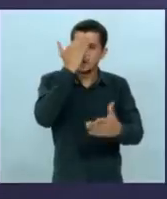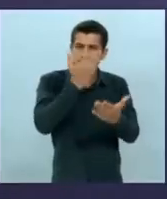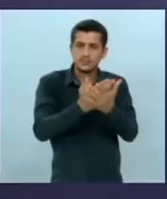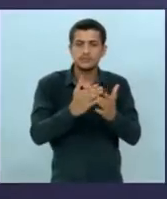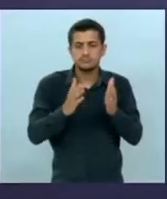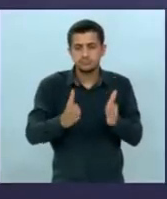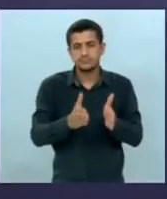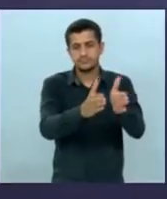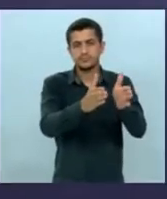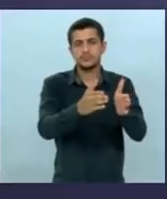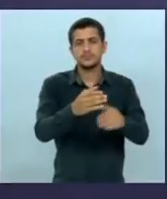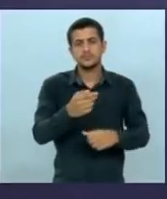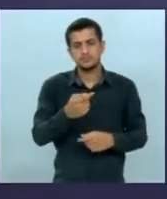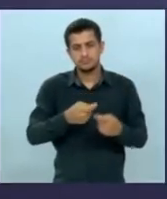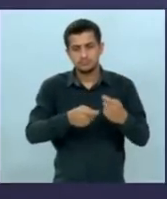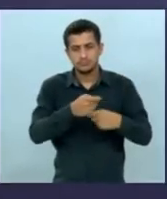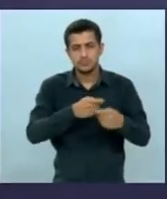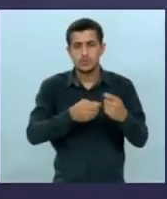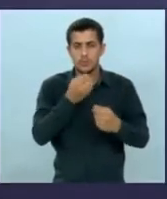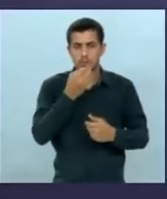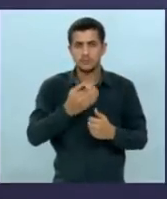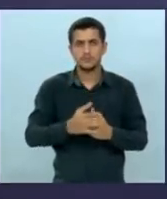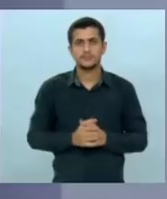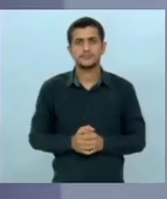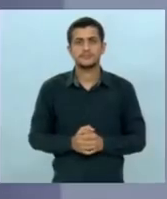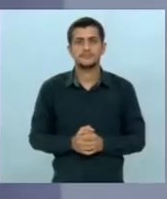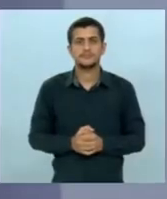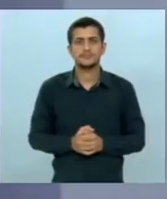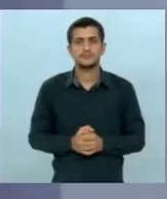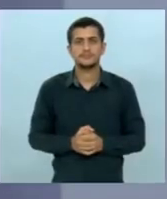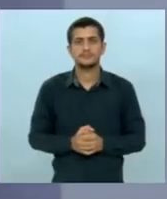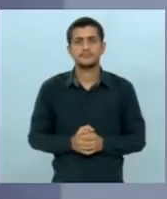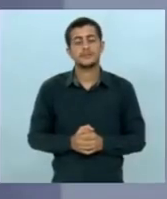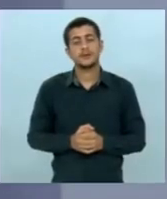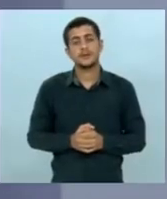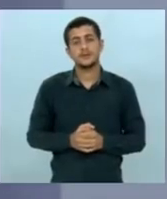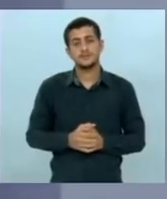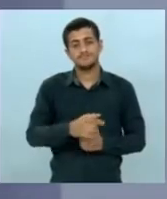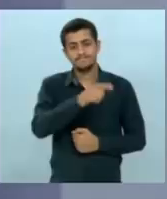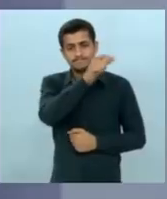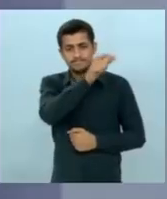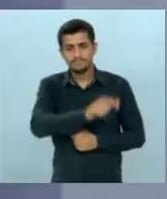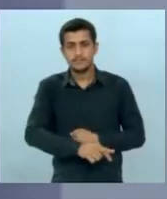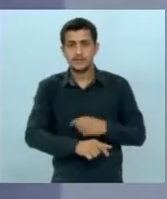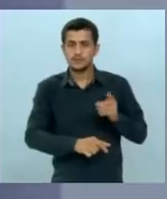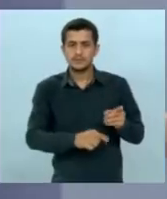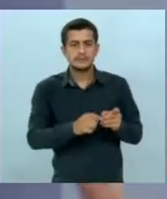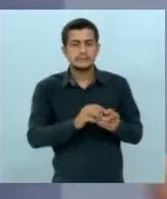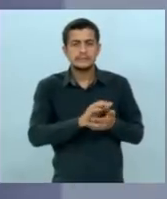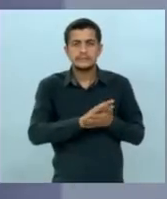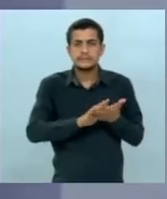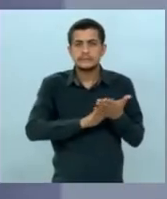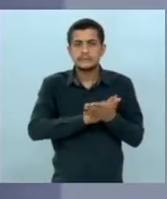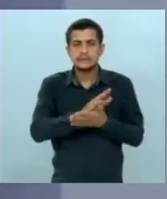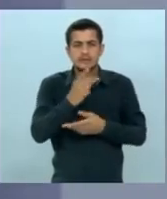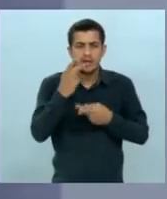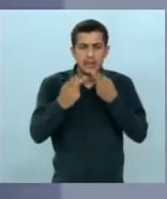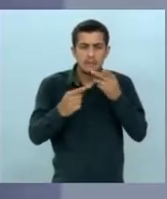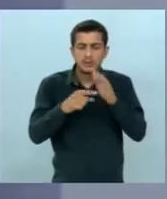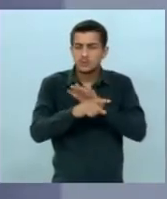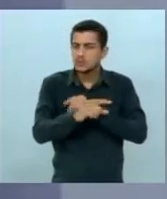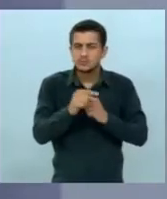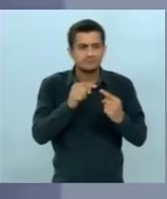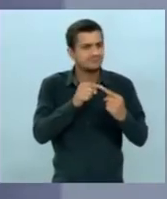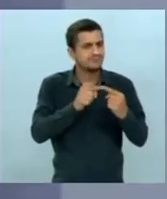econômico. Um minuto para replicar. O candidato não falou praticamente nada sobre a minha pergunta,